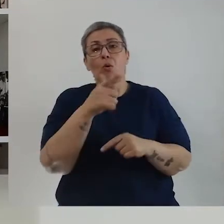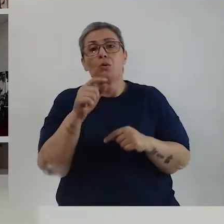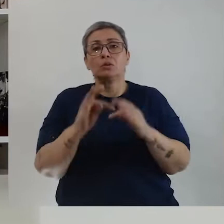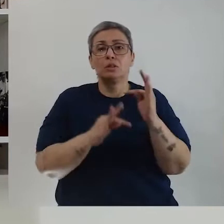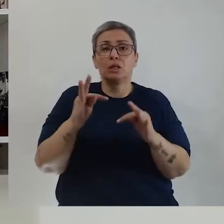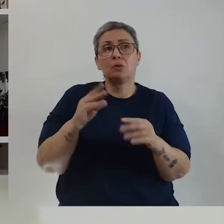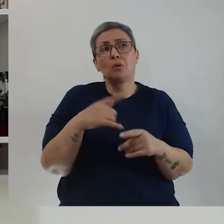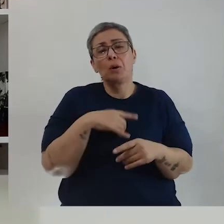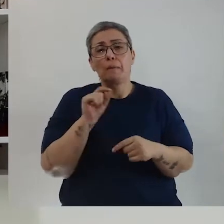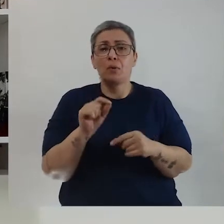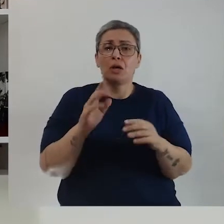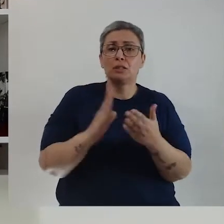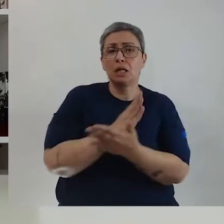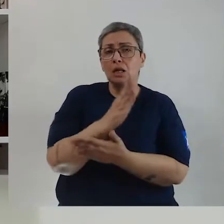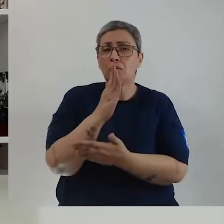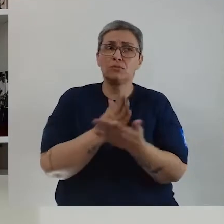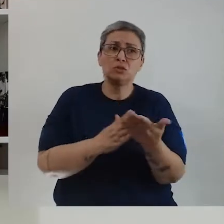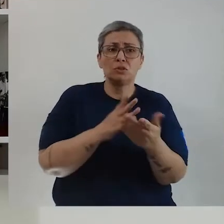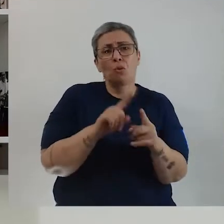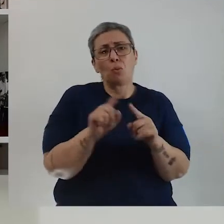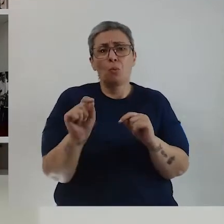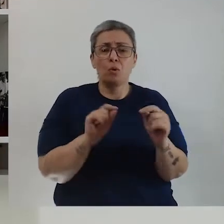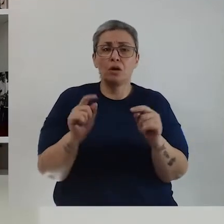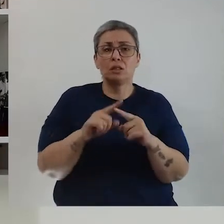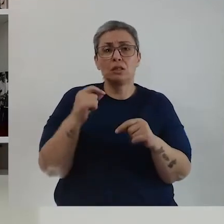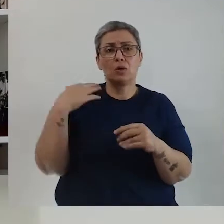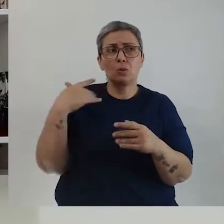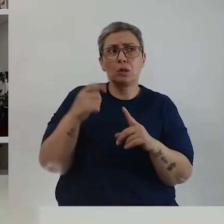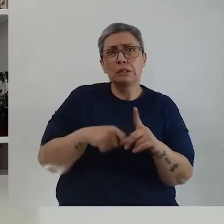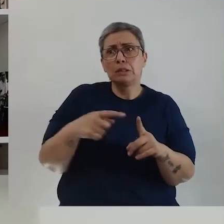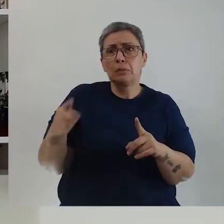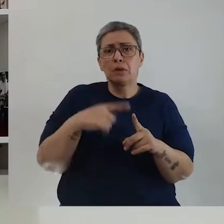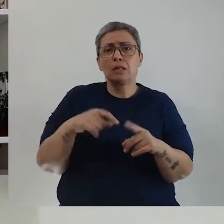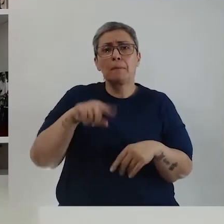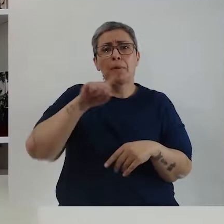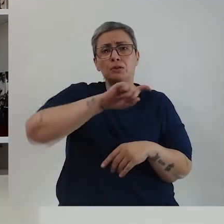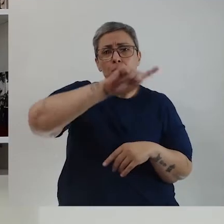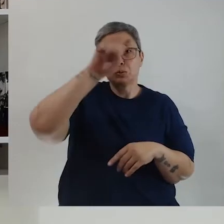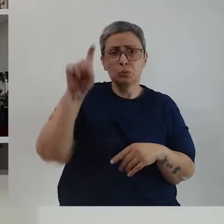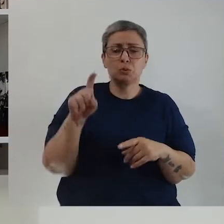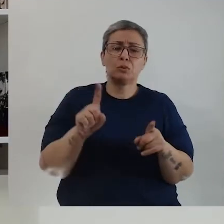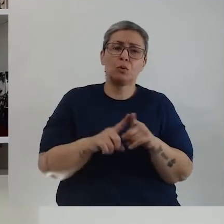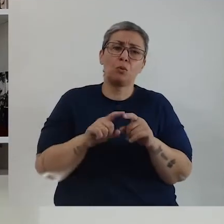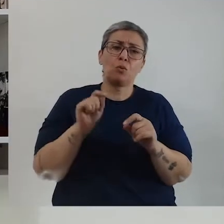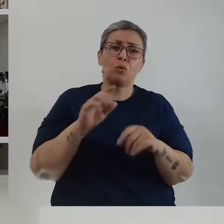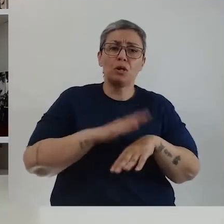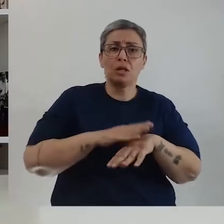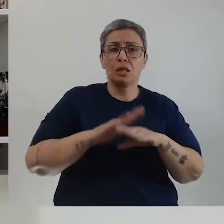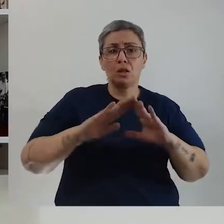outras técnicas? Olha, eu acho que acaba dividindo, assim, né? Nas últimas semanas eu tô mais com grafite, né?